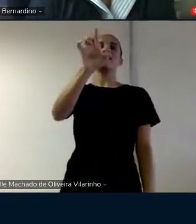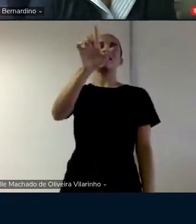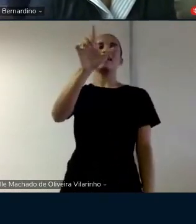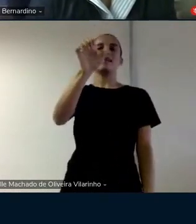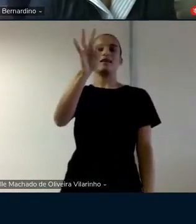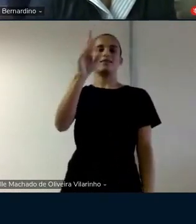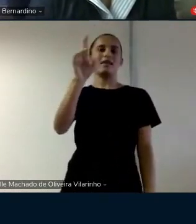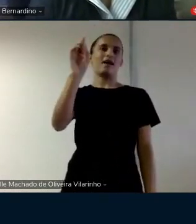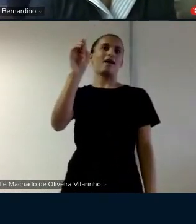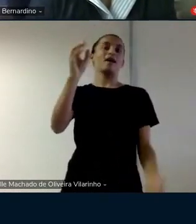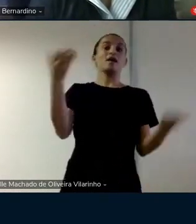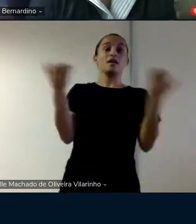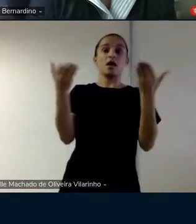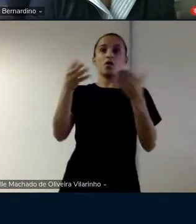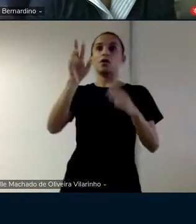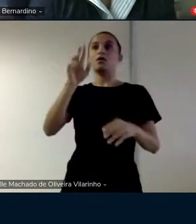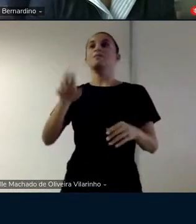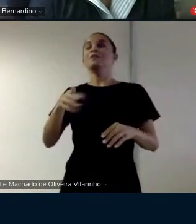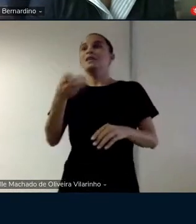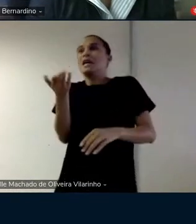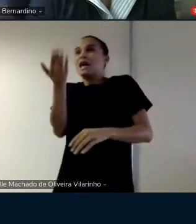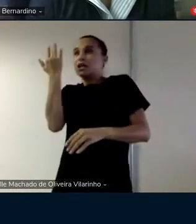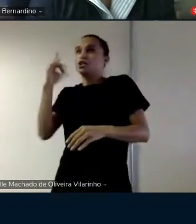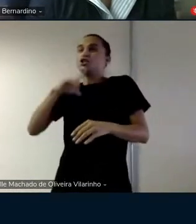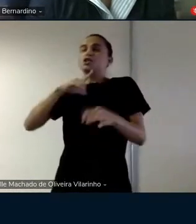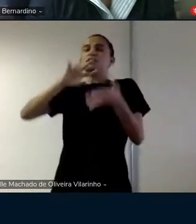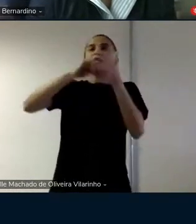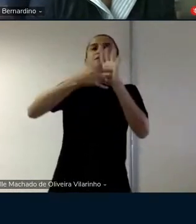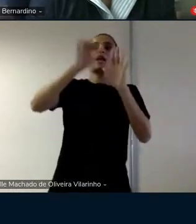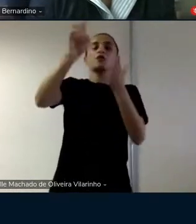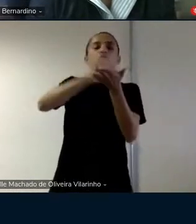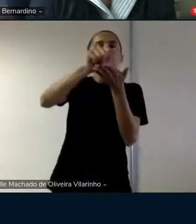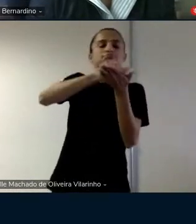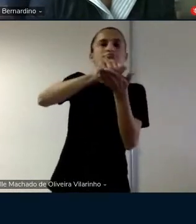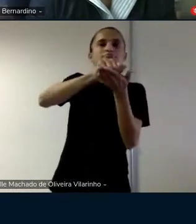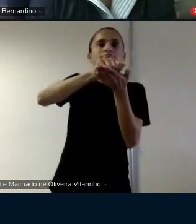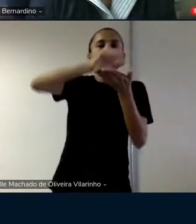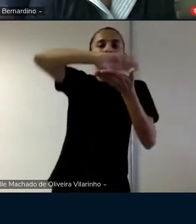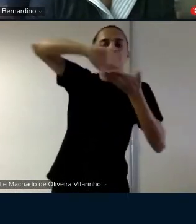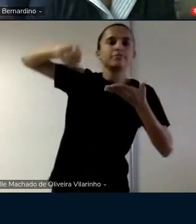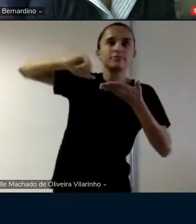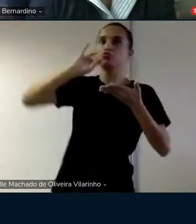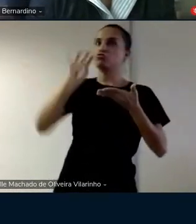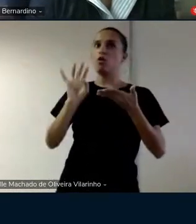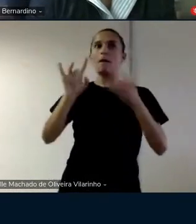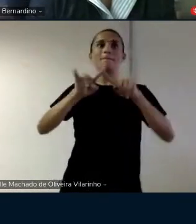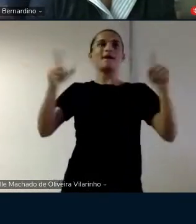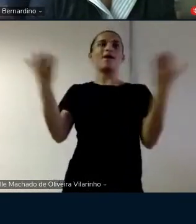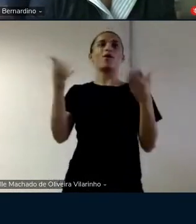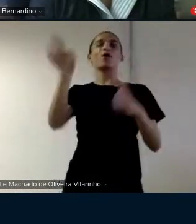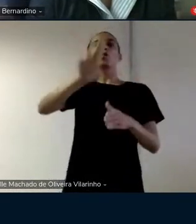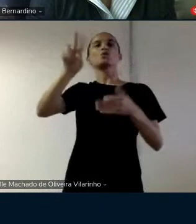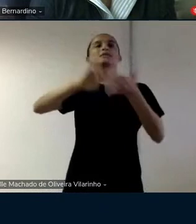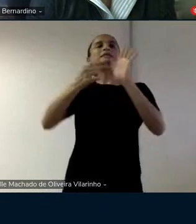apagar e a gente usa como esquecer né já deletei tá apagado não lembro mais disso